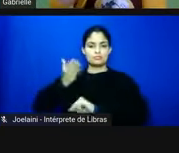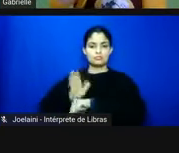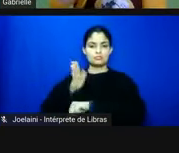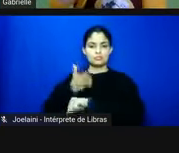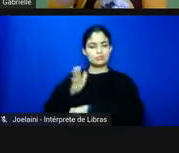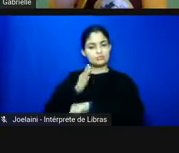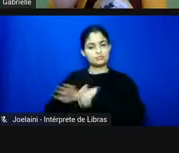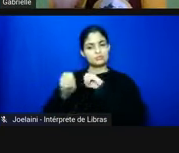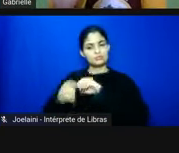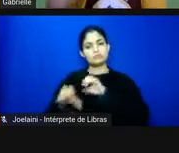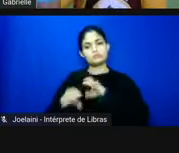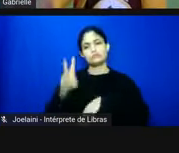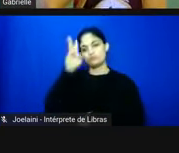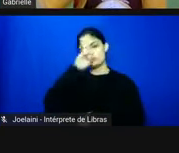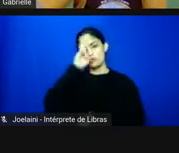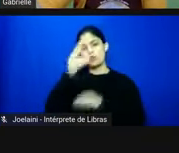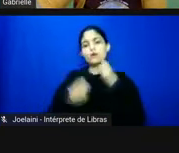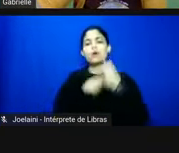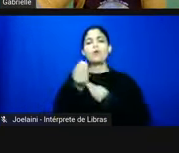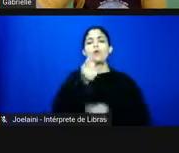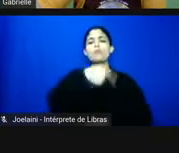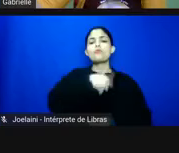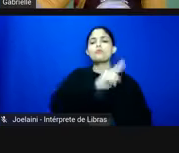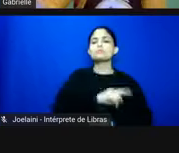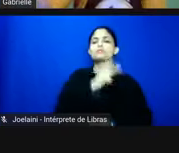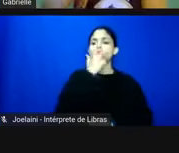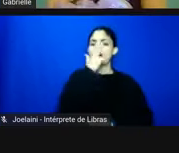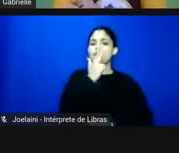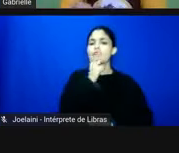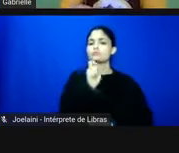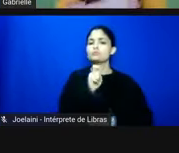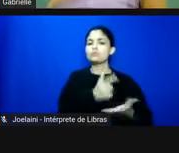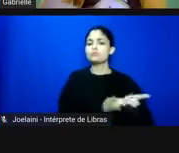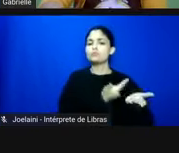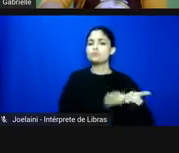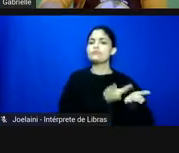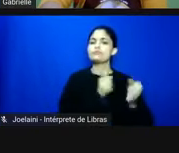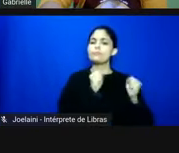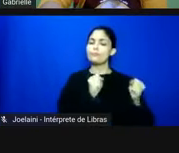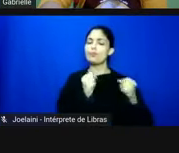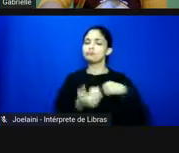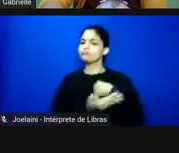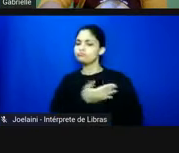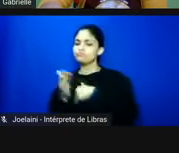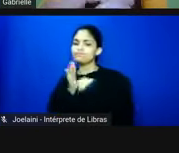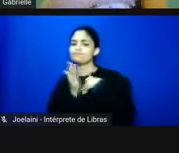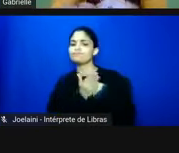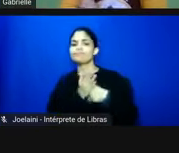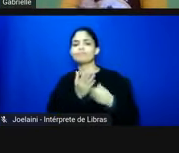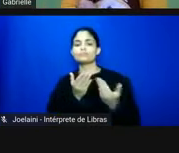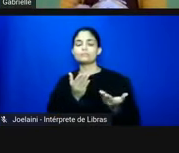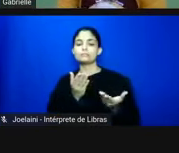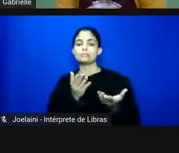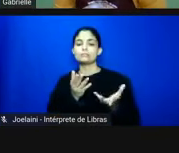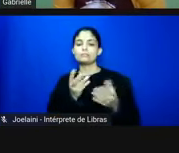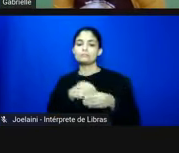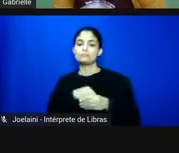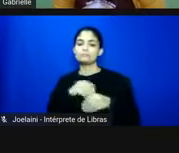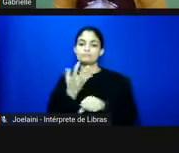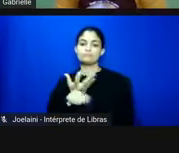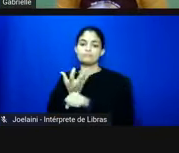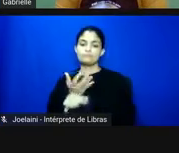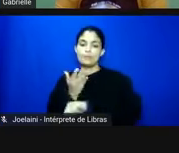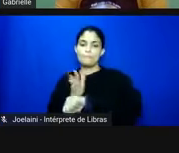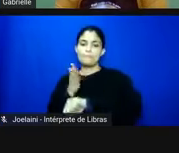então como vocês acham que esse livro pode contribuir exatamente nessa disciplina de práticas de